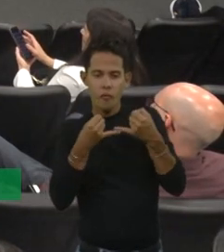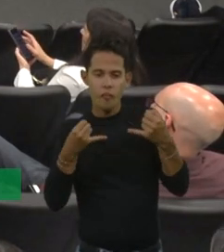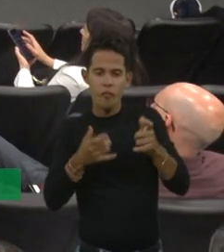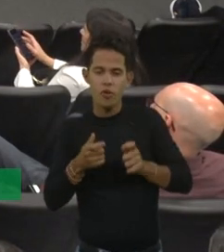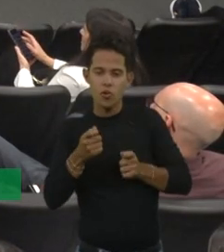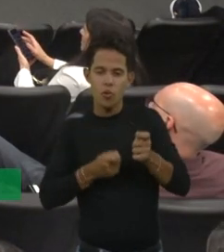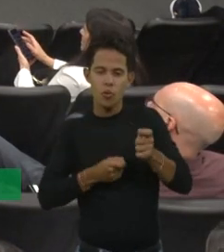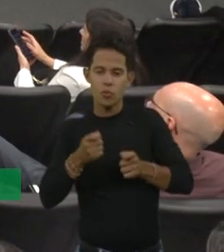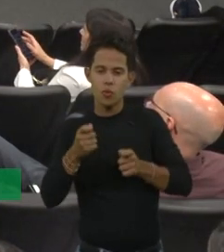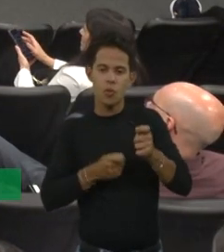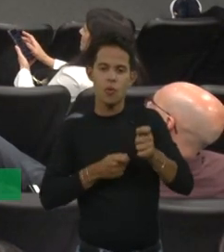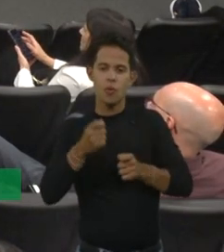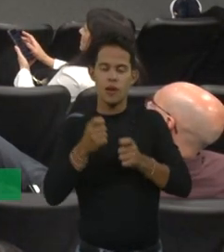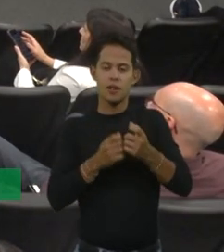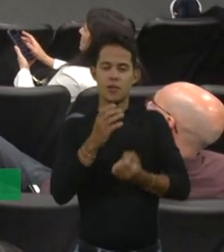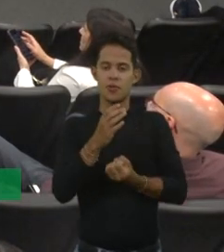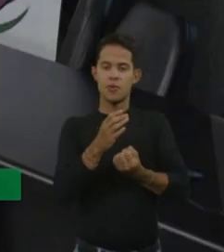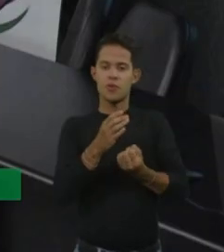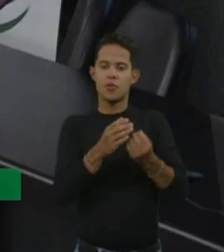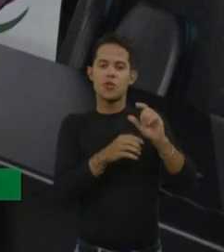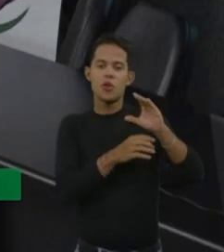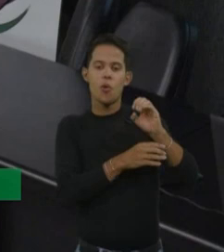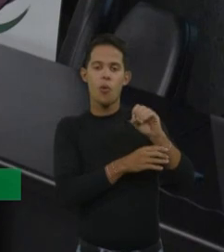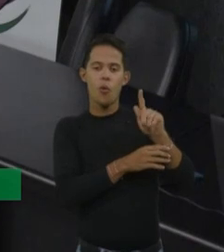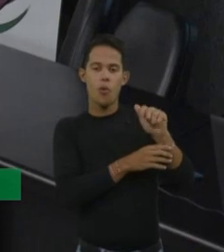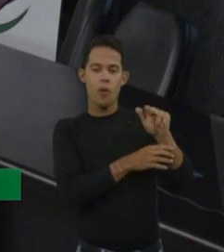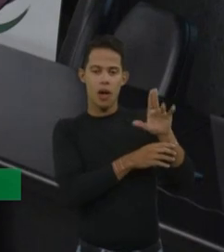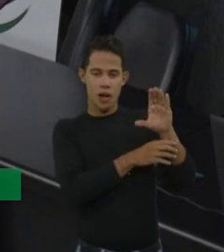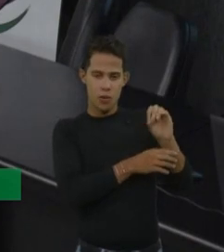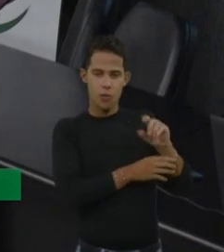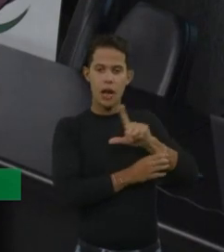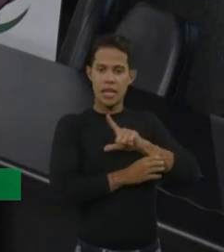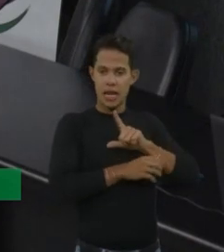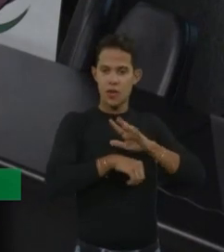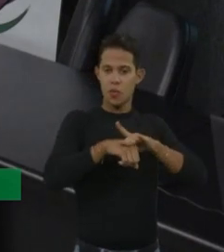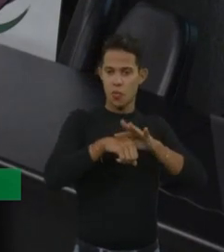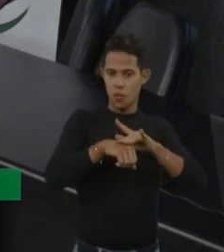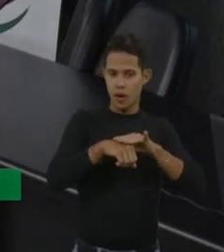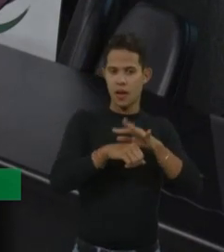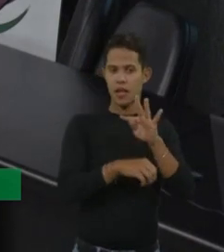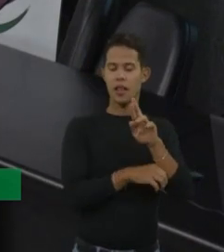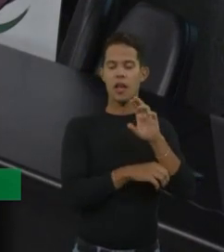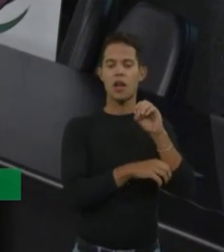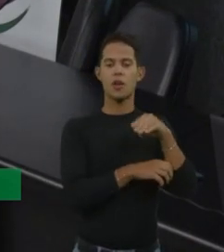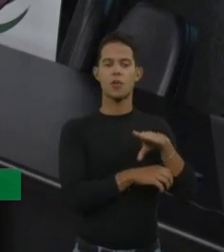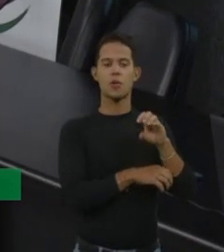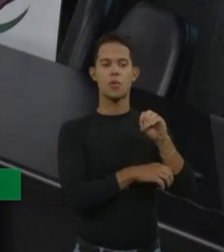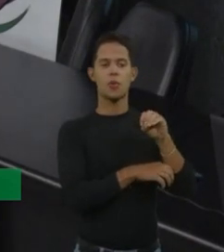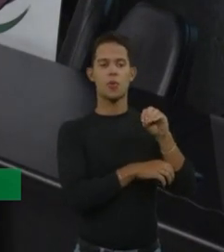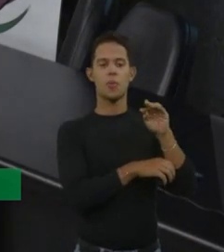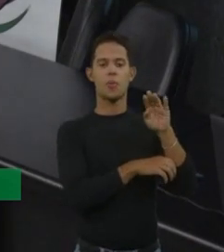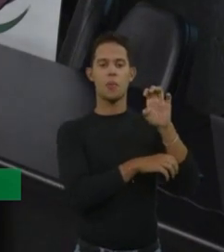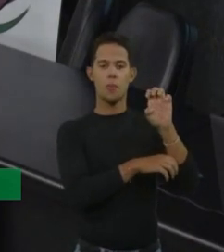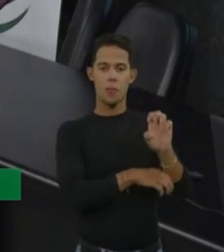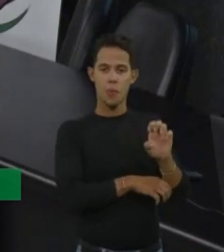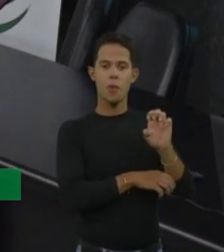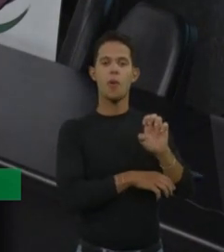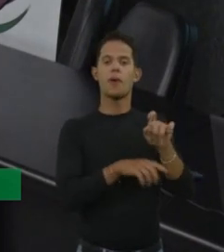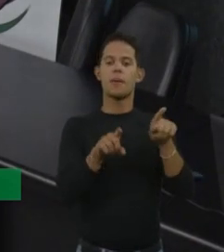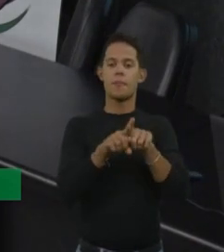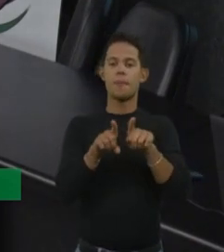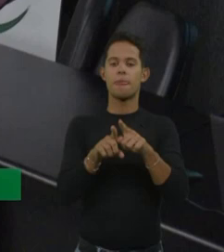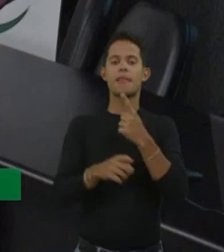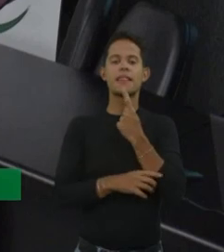formação do coágulo. Quando tende a mais, a gente tem as doenças trombóticas, trombose, e quando tende a menos, as doenças de sangramento.